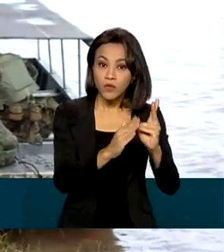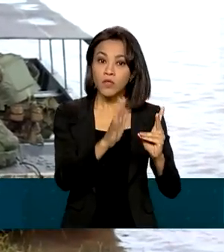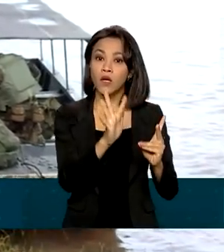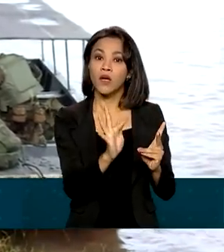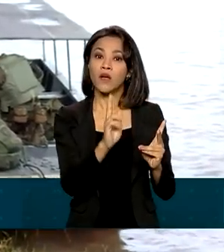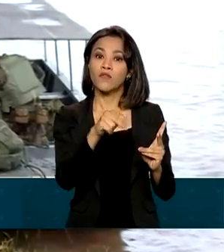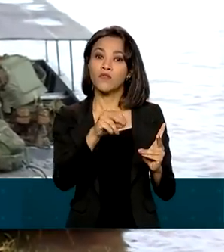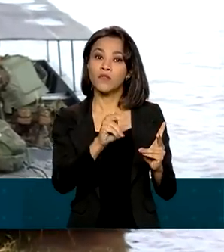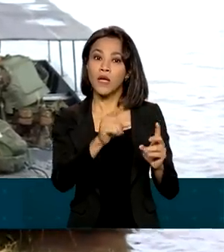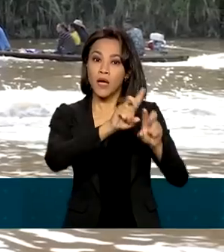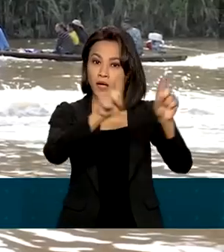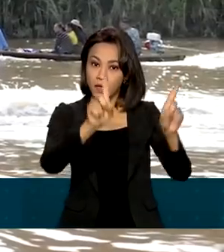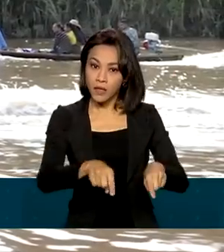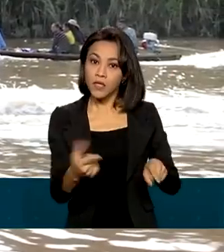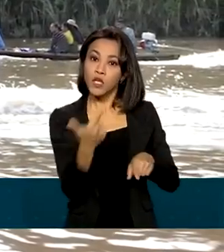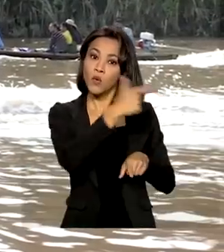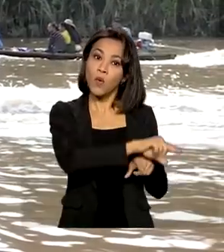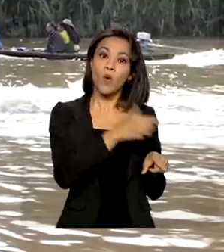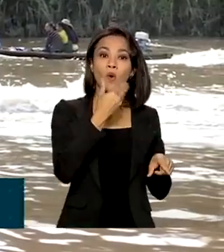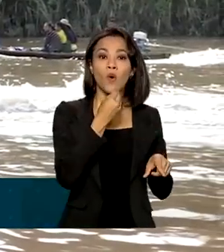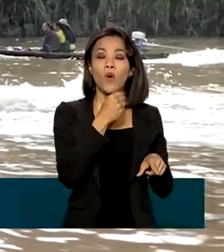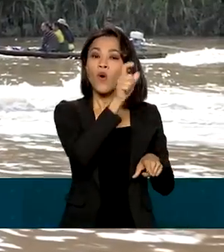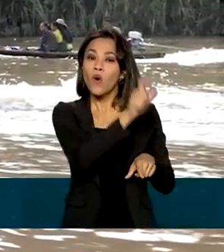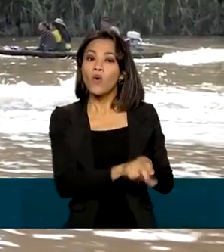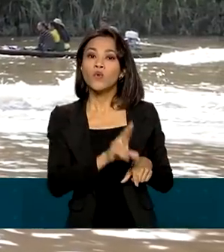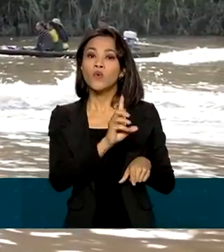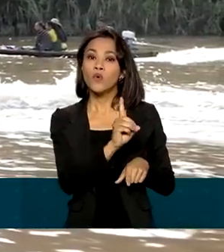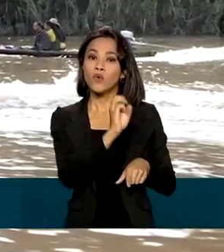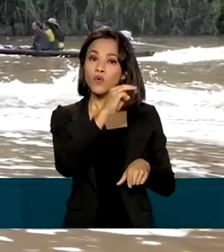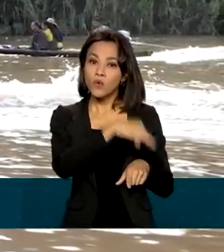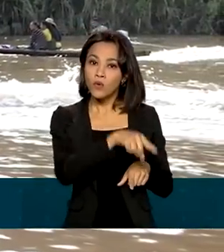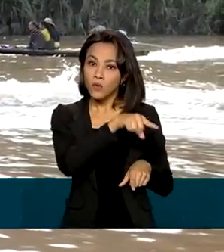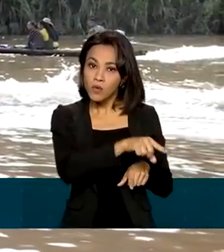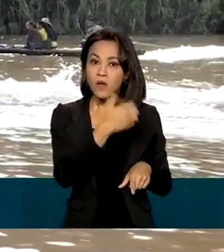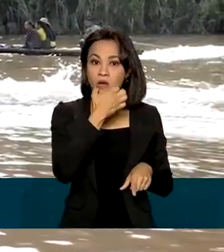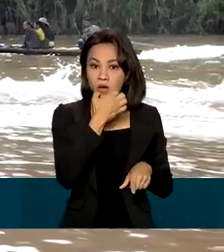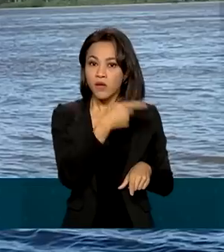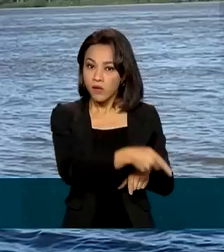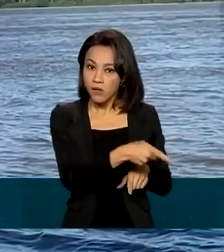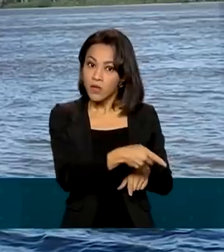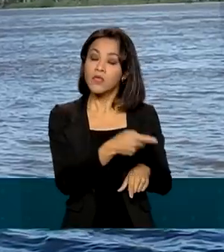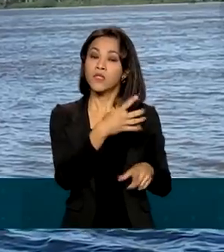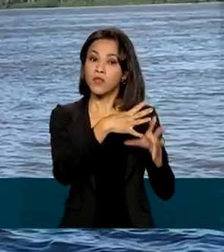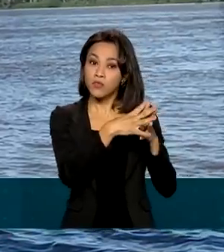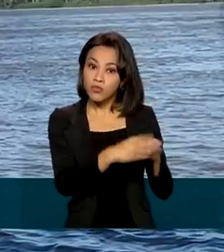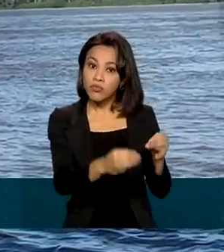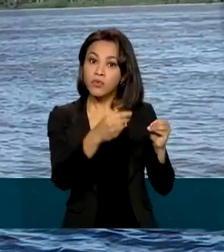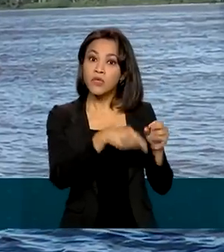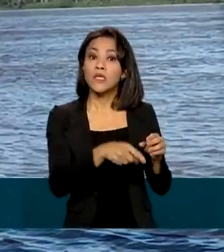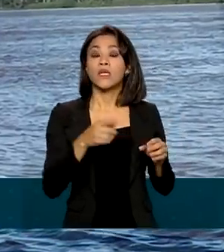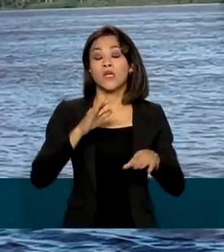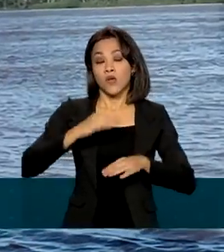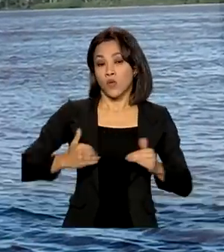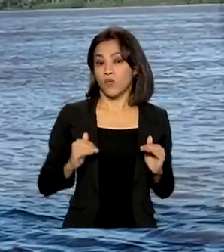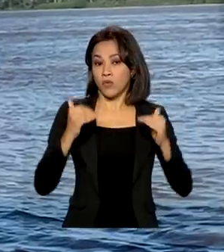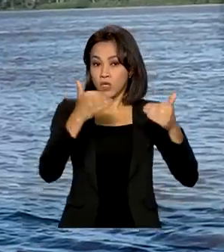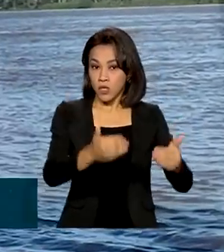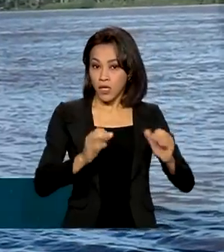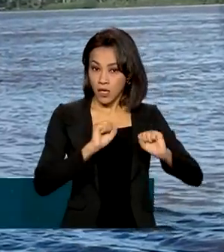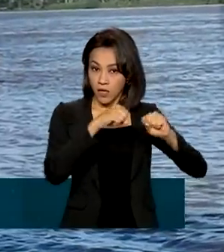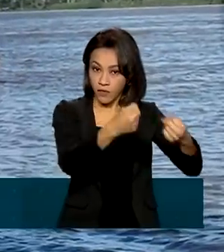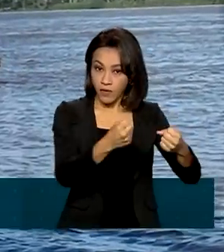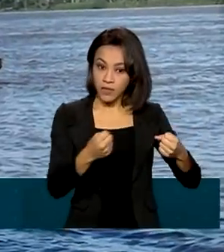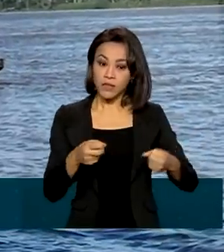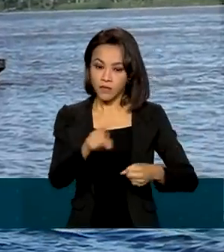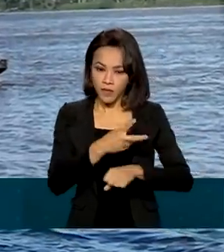Filipes, na região do Vale do Javari, em Atalaia do Norte, no Amazonas. De acordo com o Ministério da Defesa, a Marinha